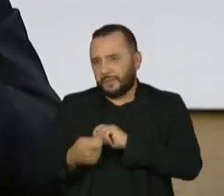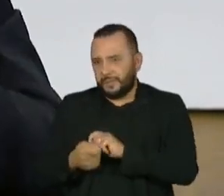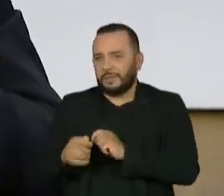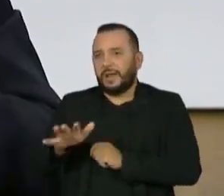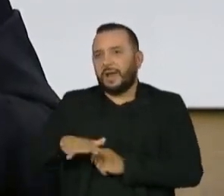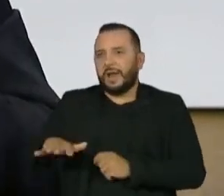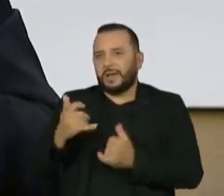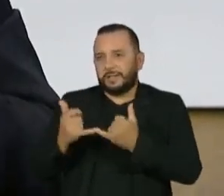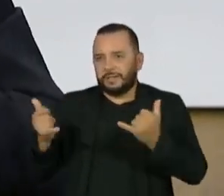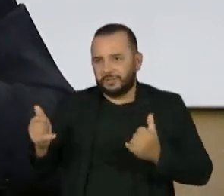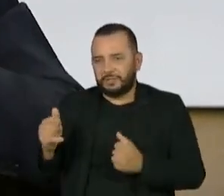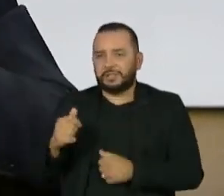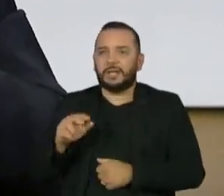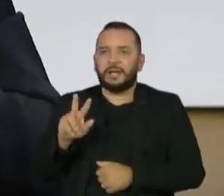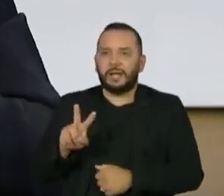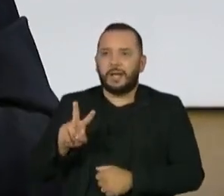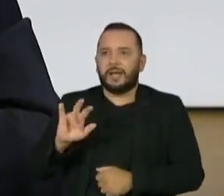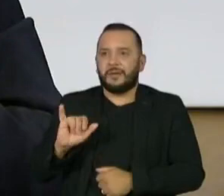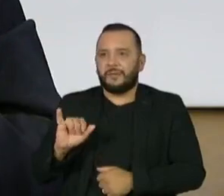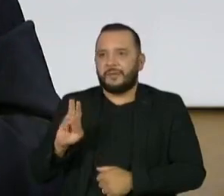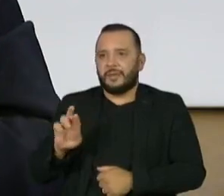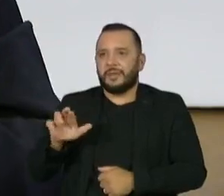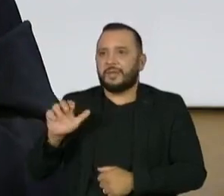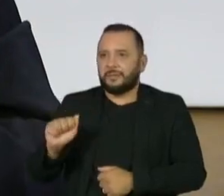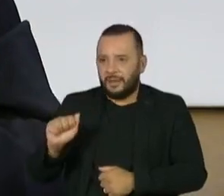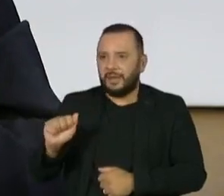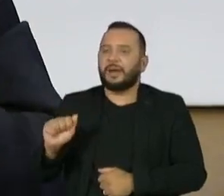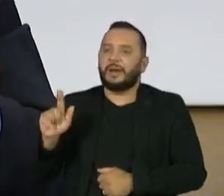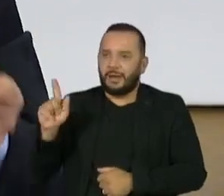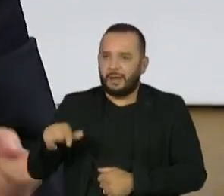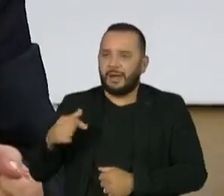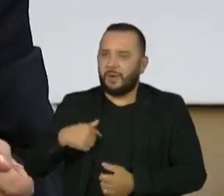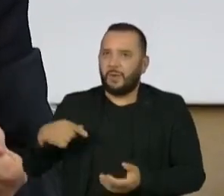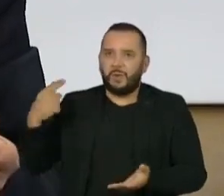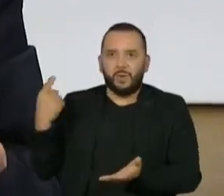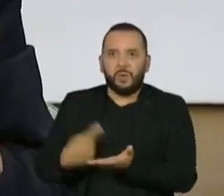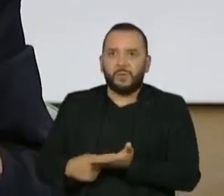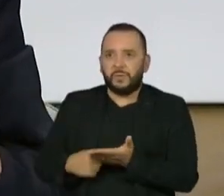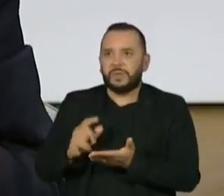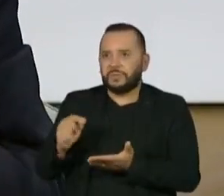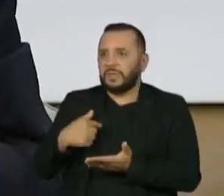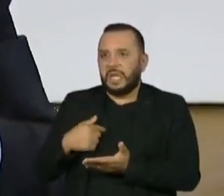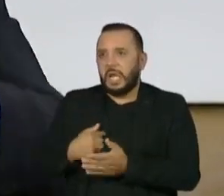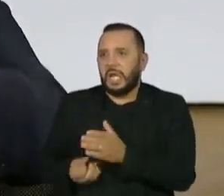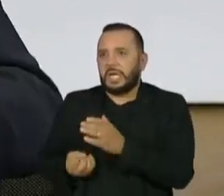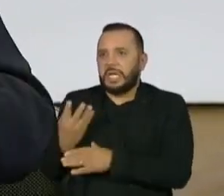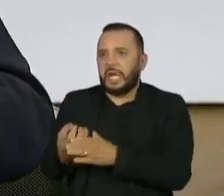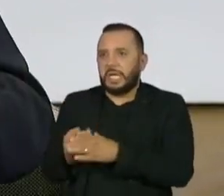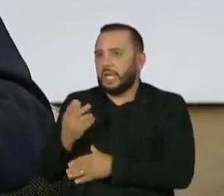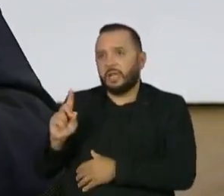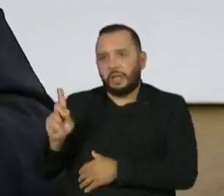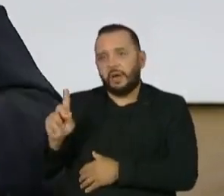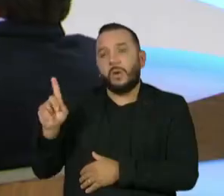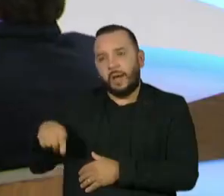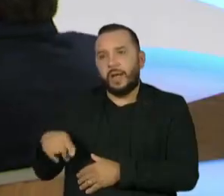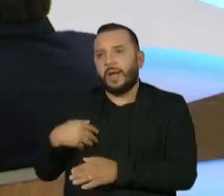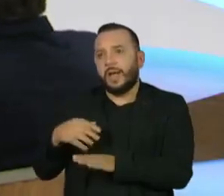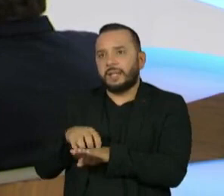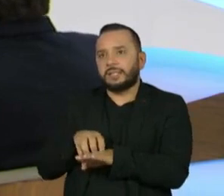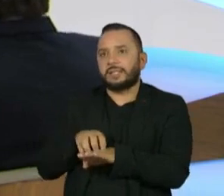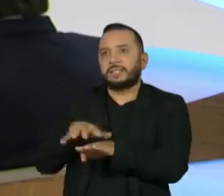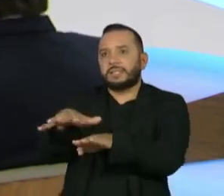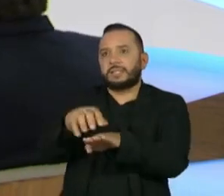A Vibra, como uma distribuidora, o compromisso dela não é de ser uma produtora, é de ser alguém que